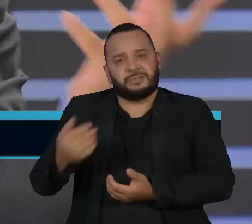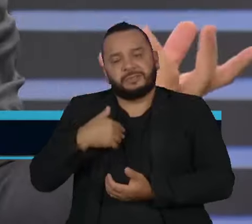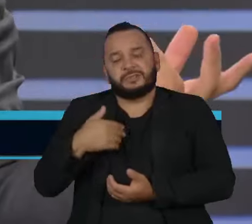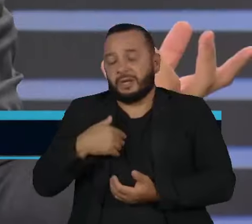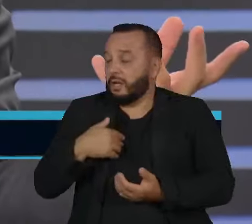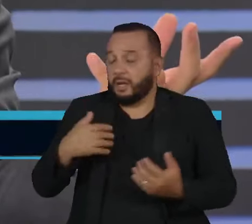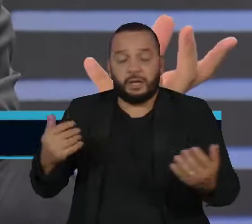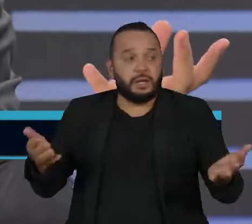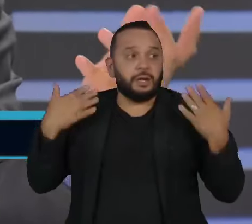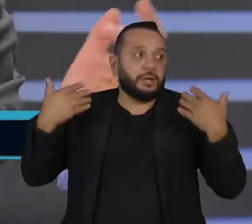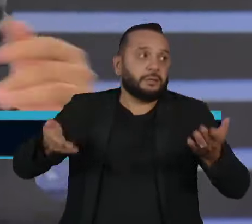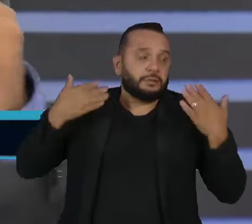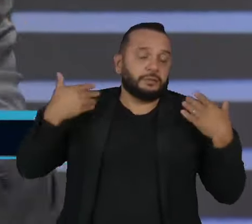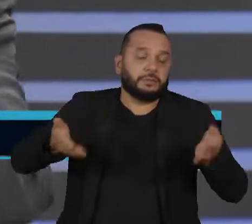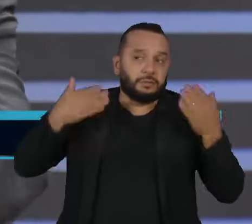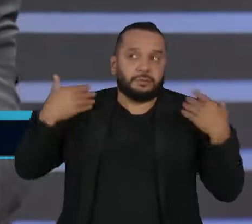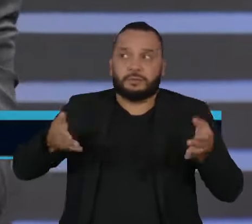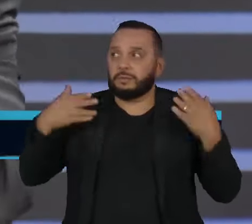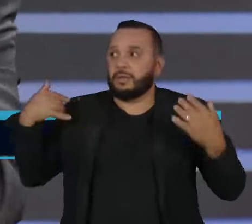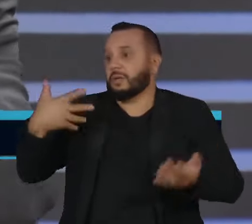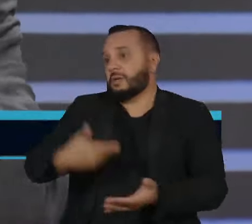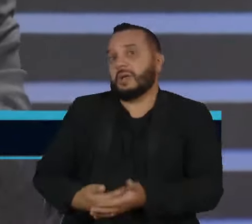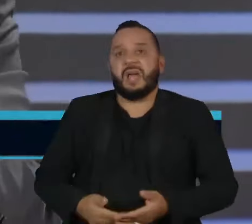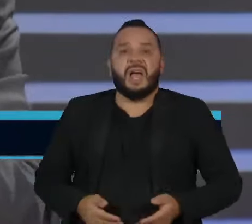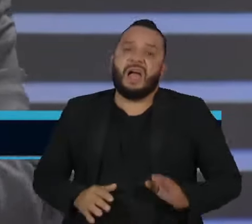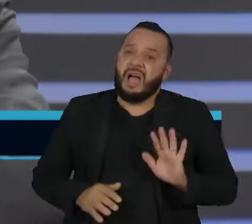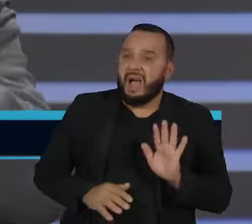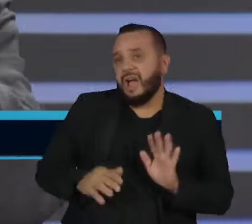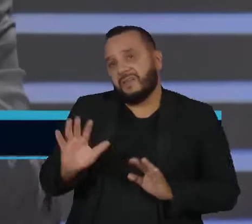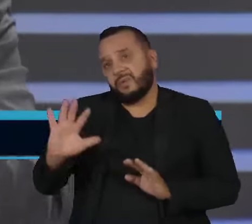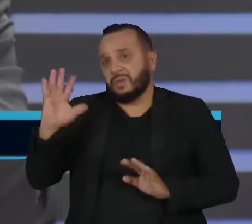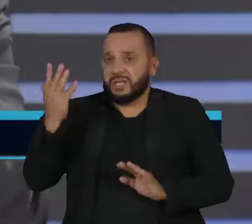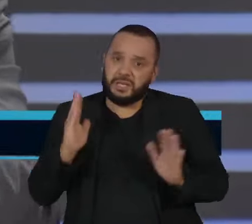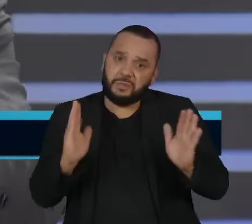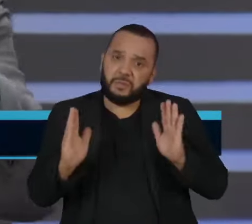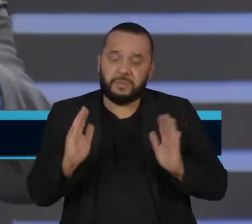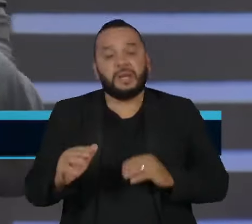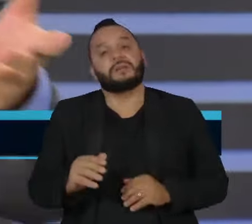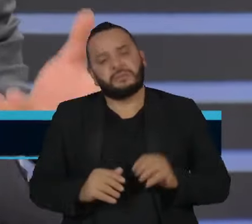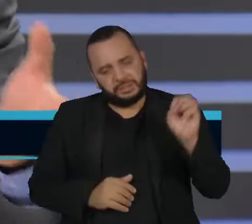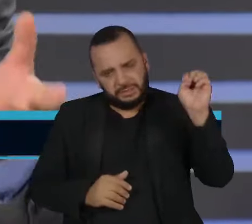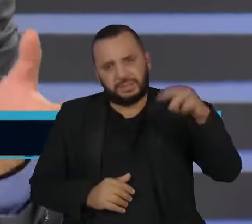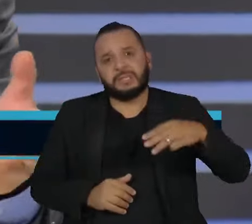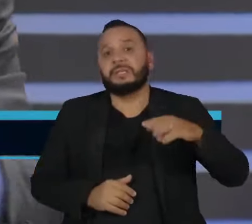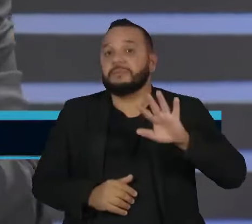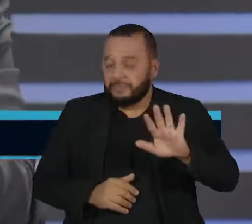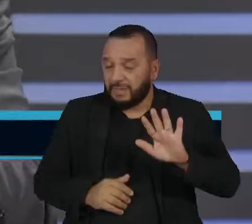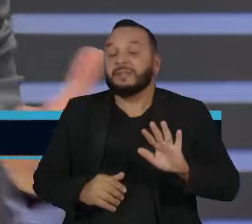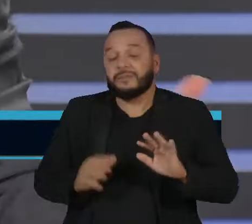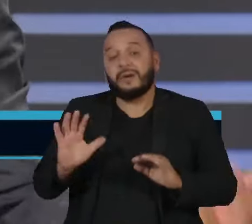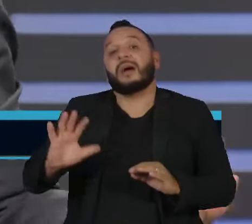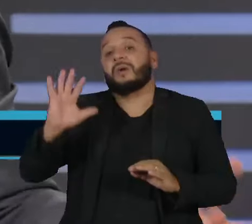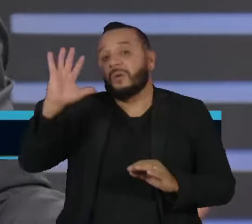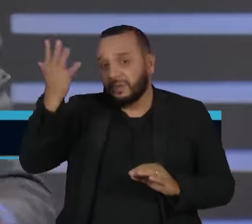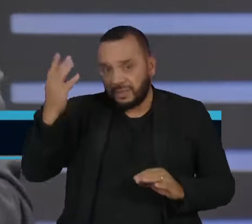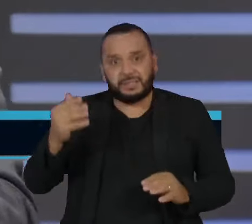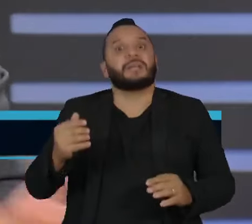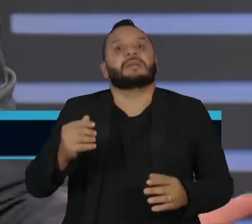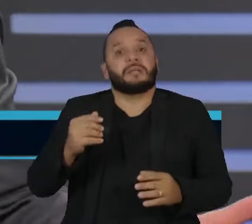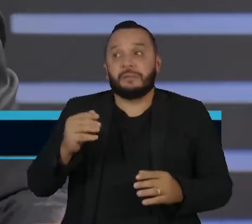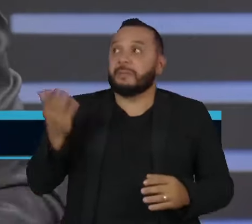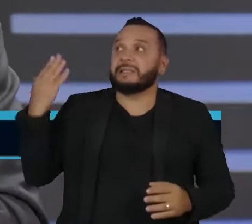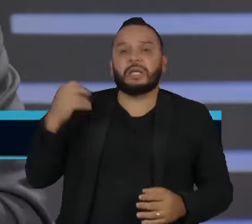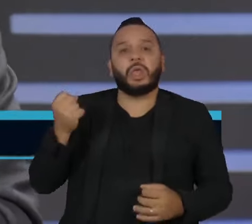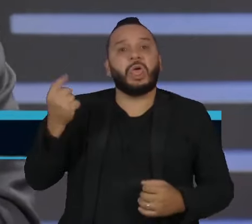pressão maluca nos últimos tempos, ah, é uma coisa conjuntural, é, mas que coisas conjunturais como essa têm se tornado mais frequentes